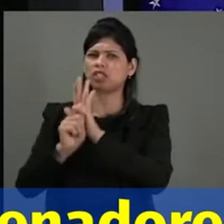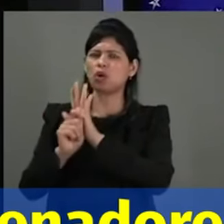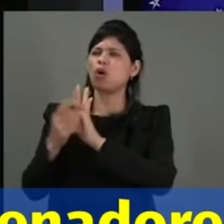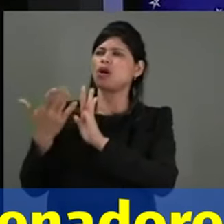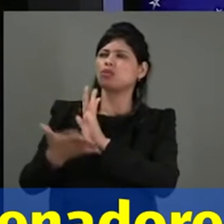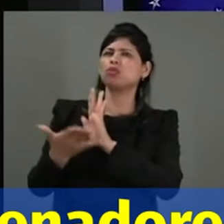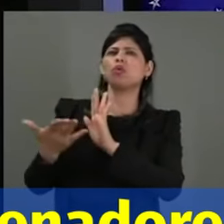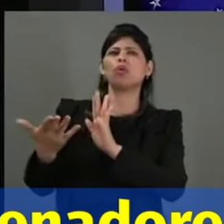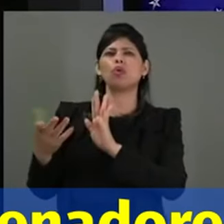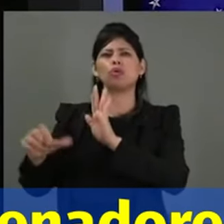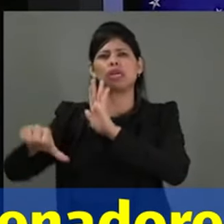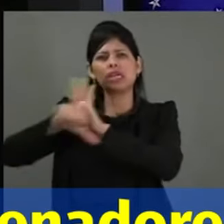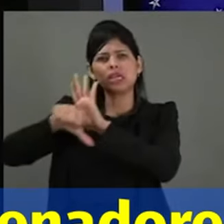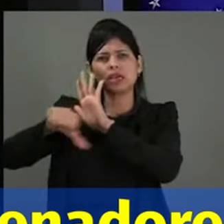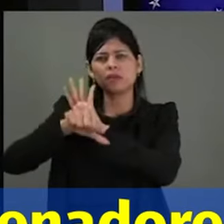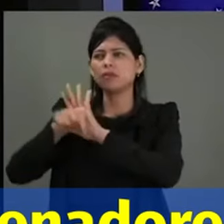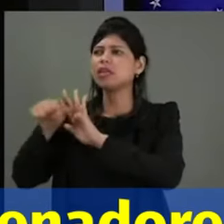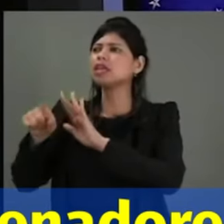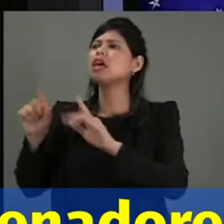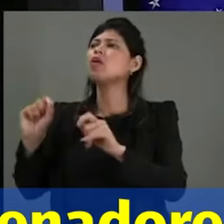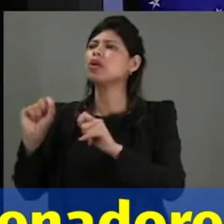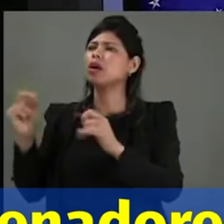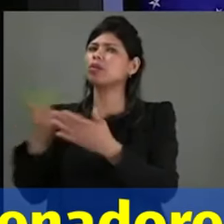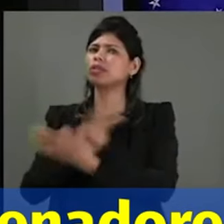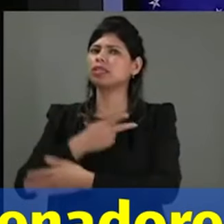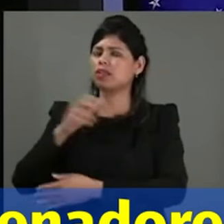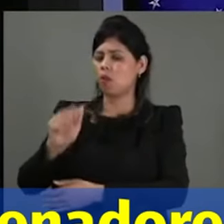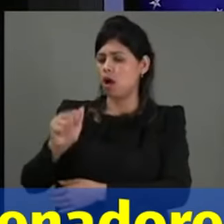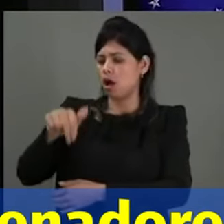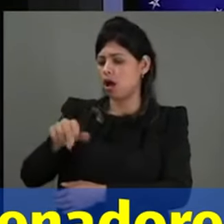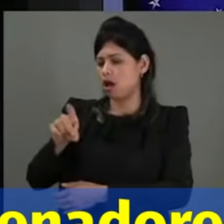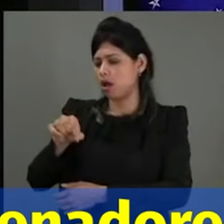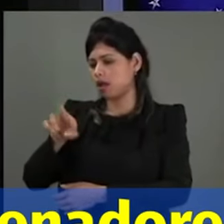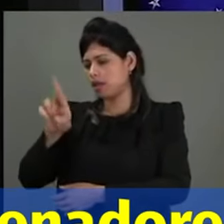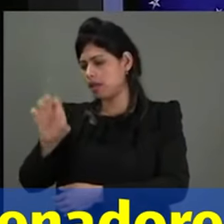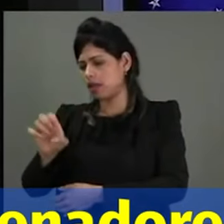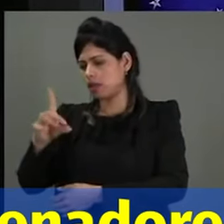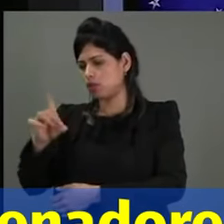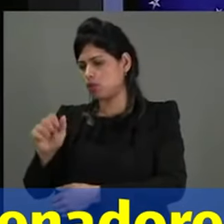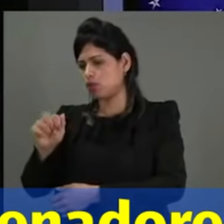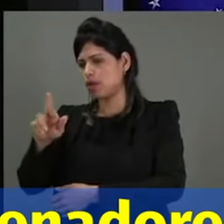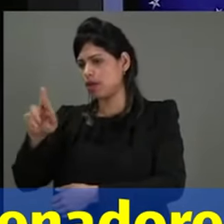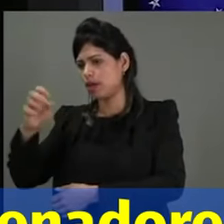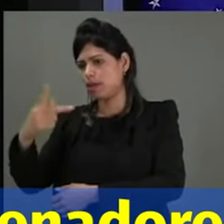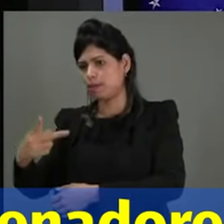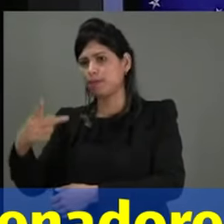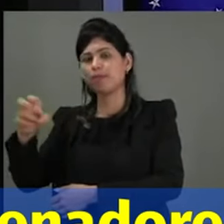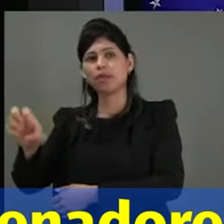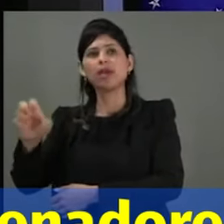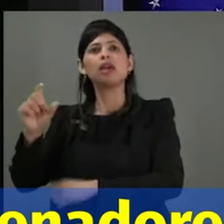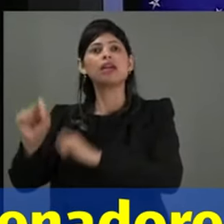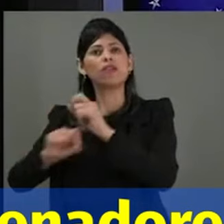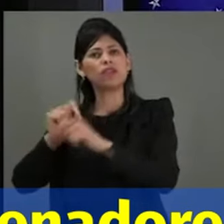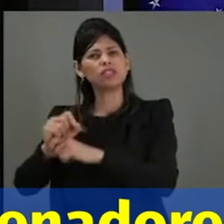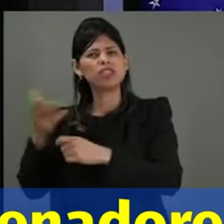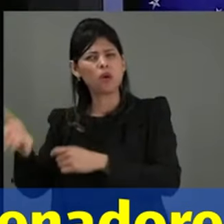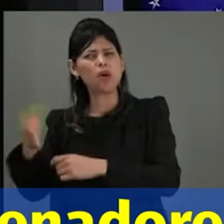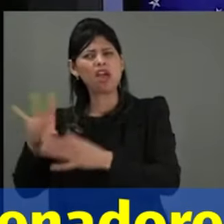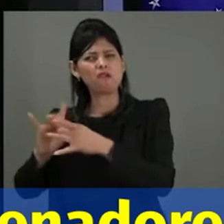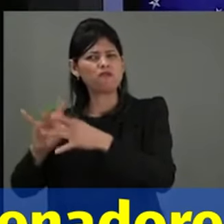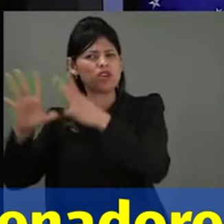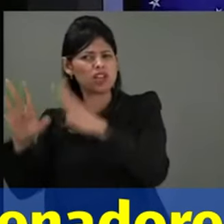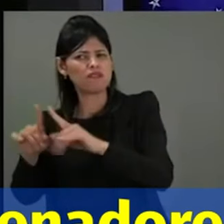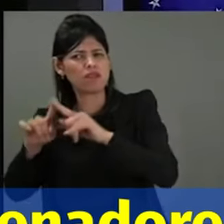lastimável caso do André do Rap, ligado ao PCC e até hoje foragido. Após a